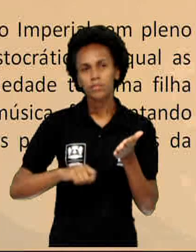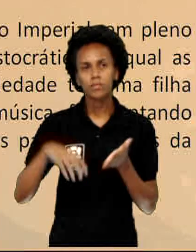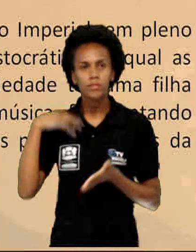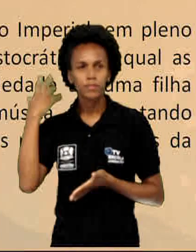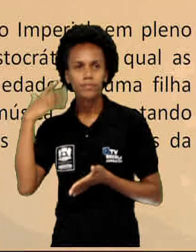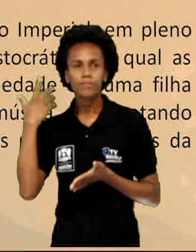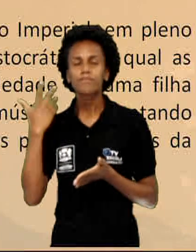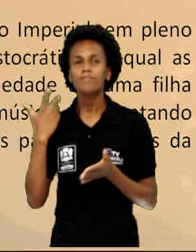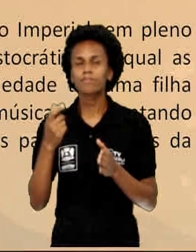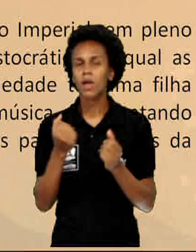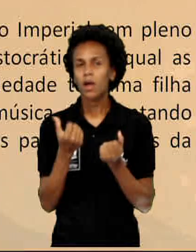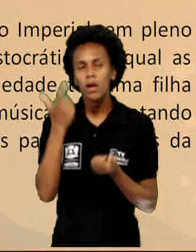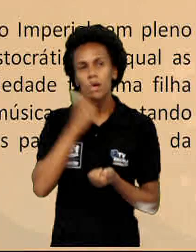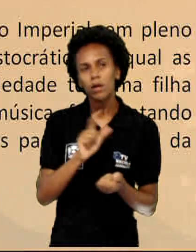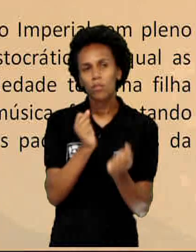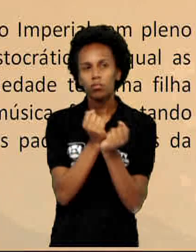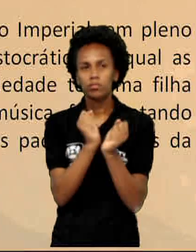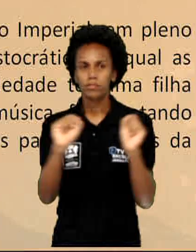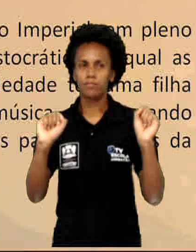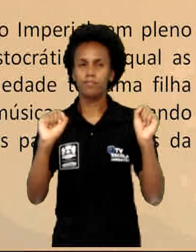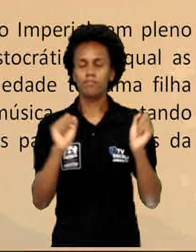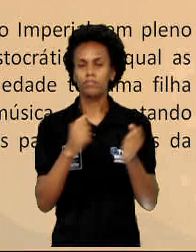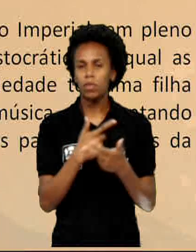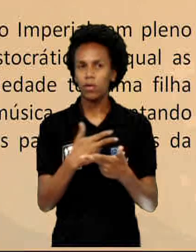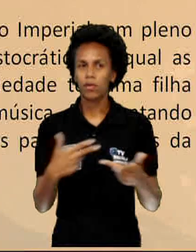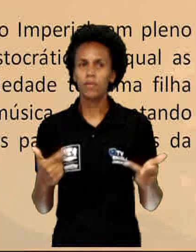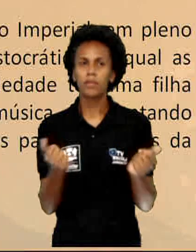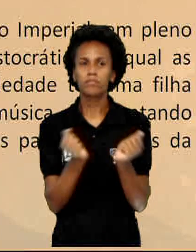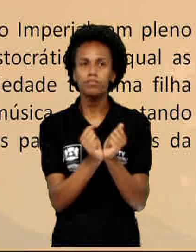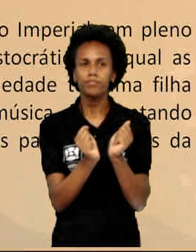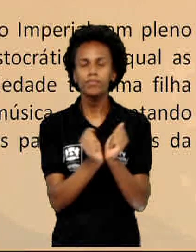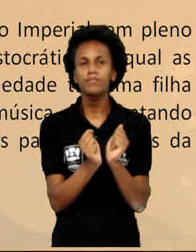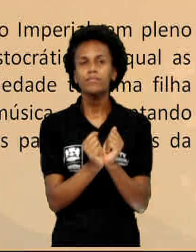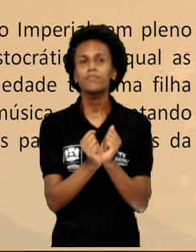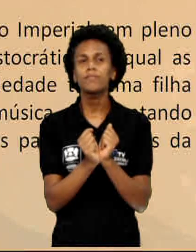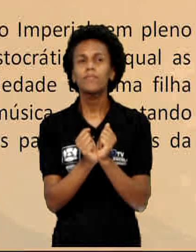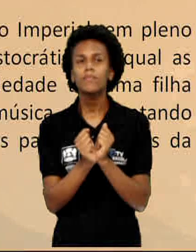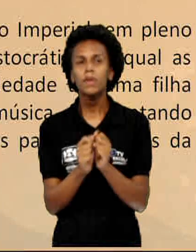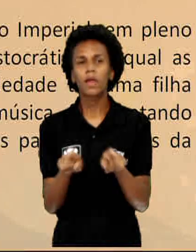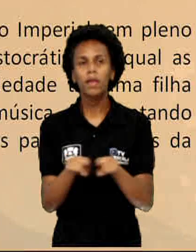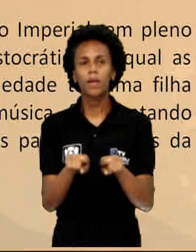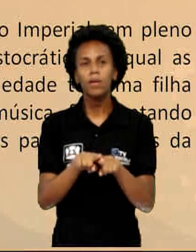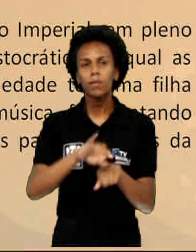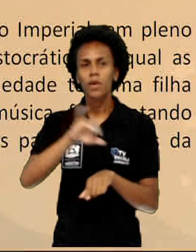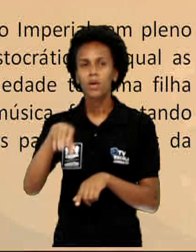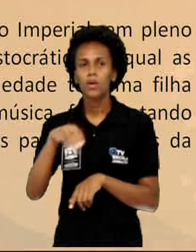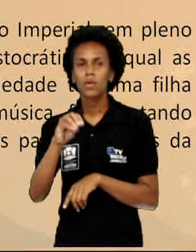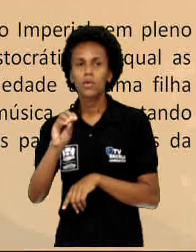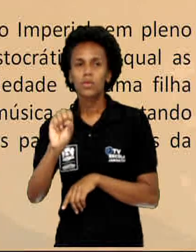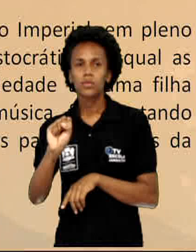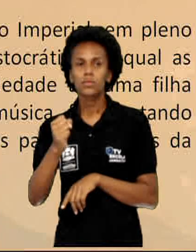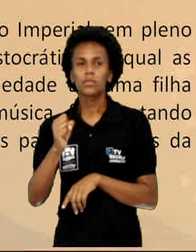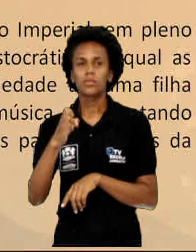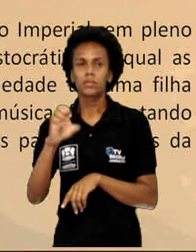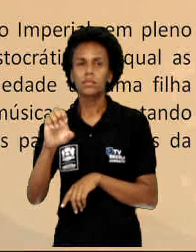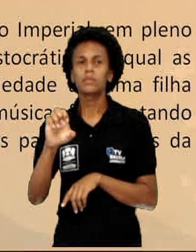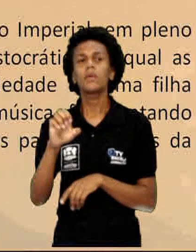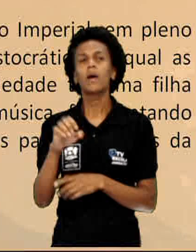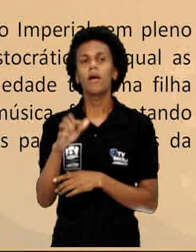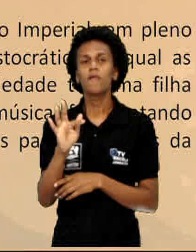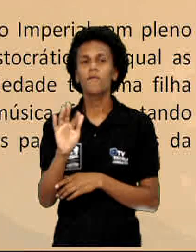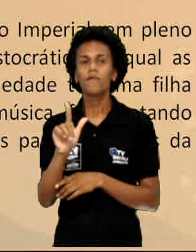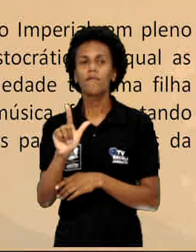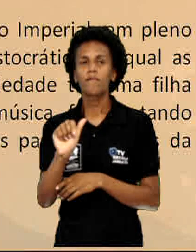escravos, incluindo José da Flauta, um escravo músico. O pai de